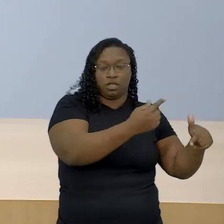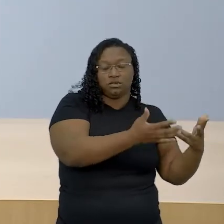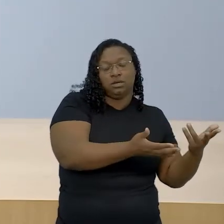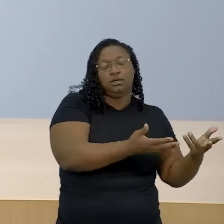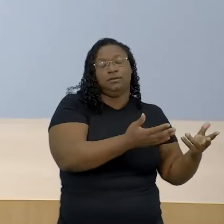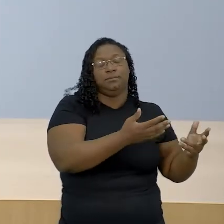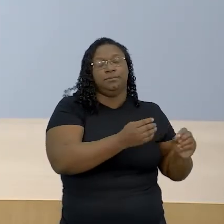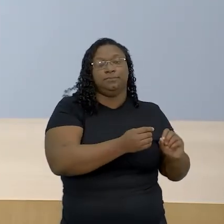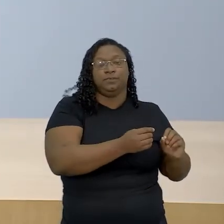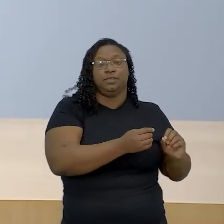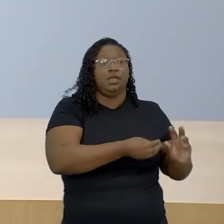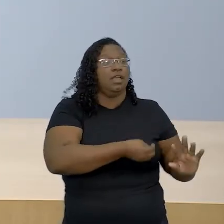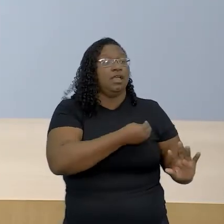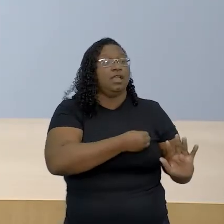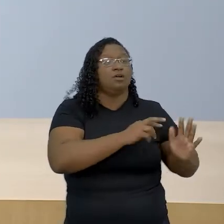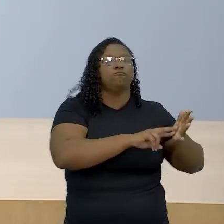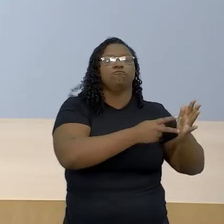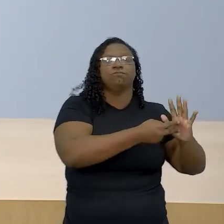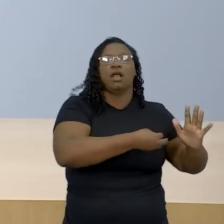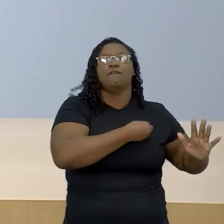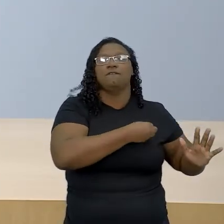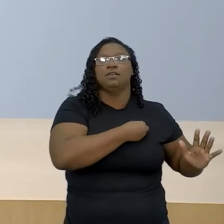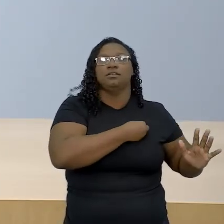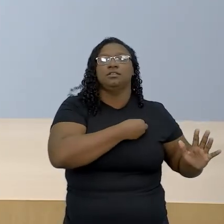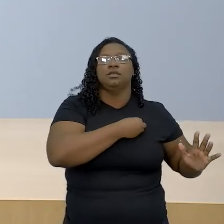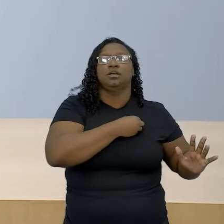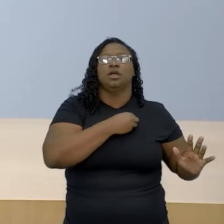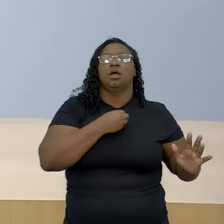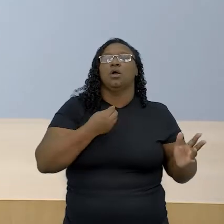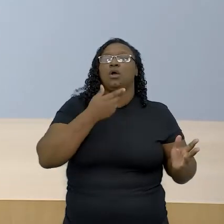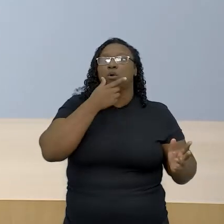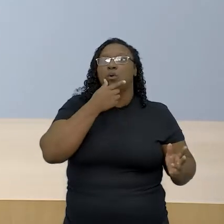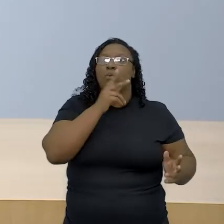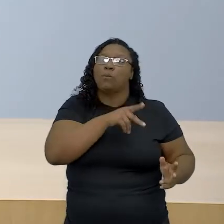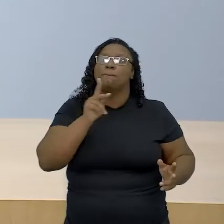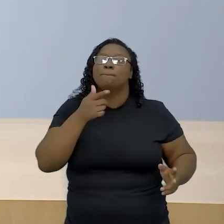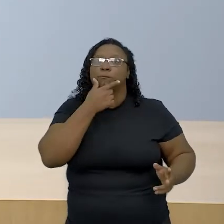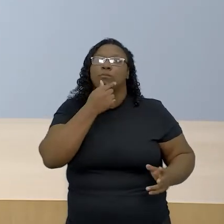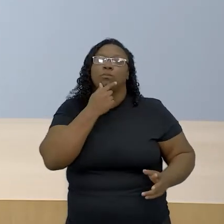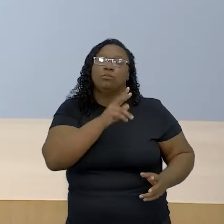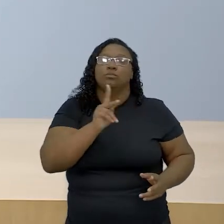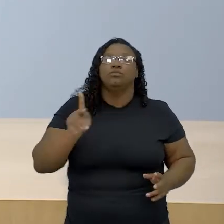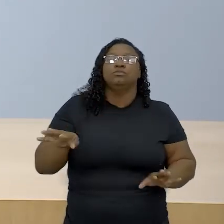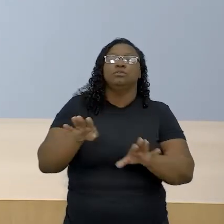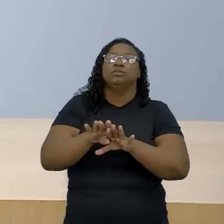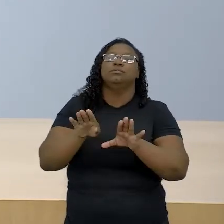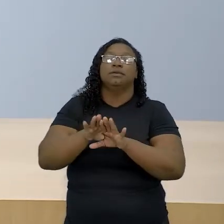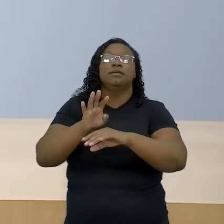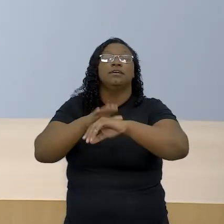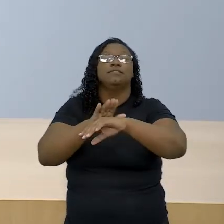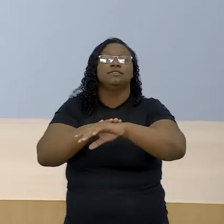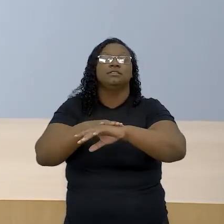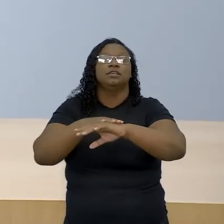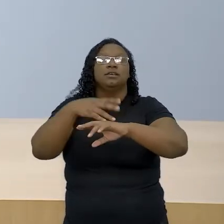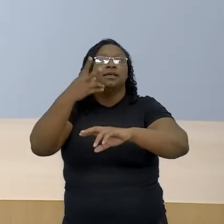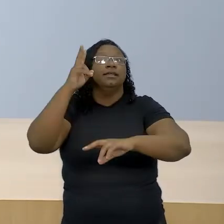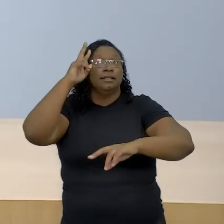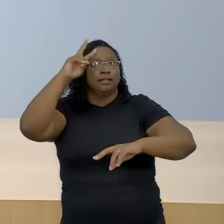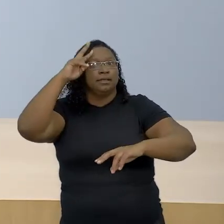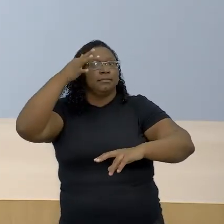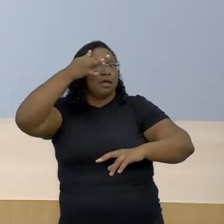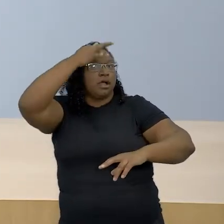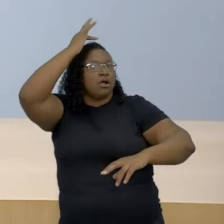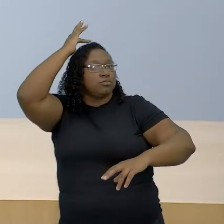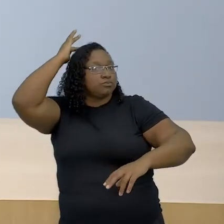né, o que o professor Mbembe genialmente vai fazer? Ele vai beber da fonte do Foucault, mas ele